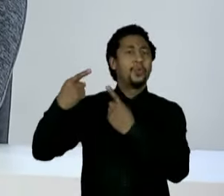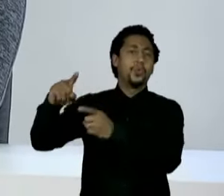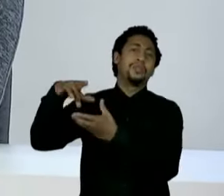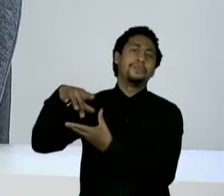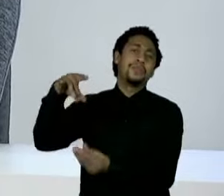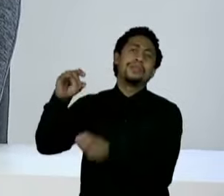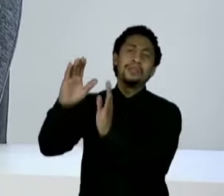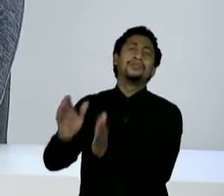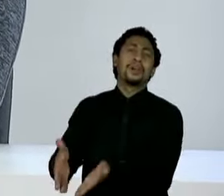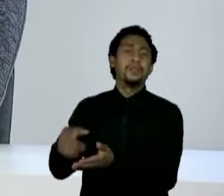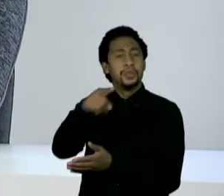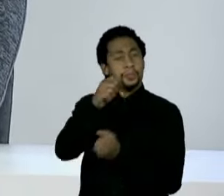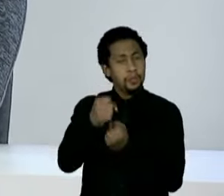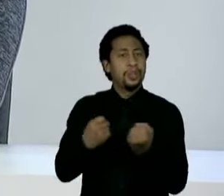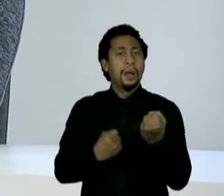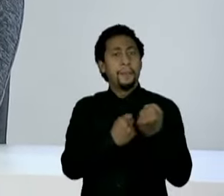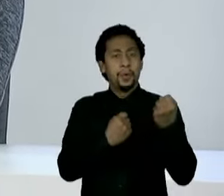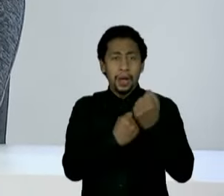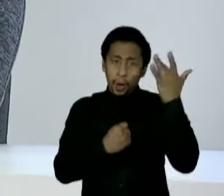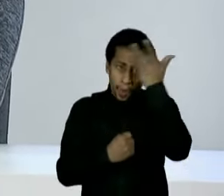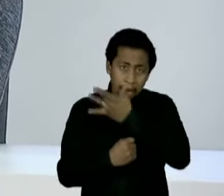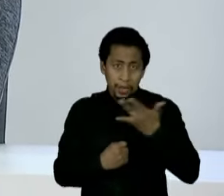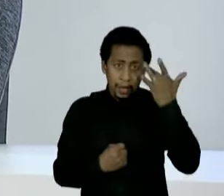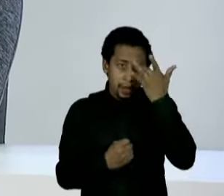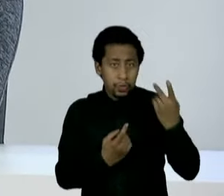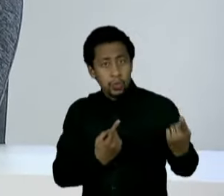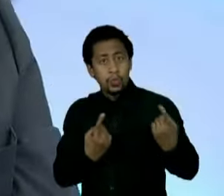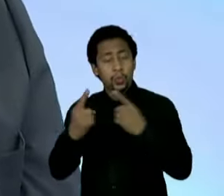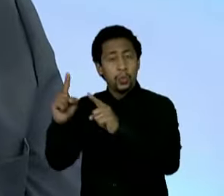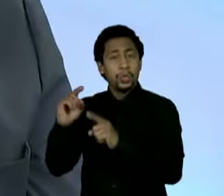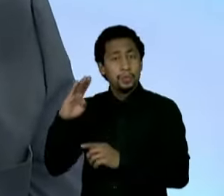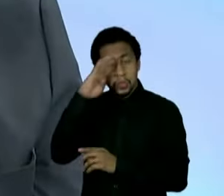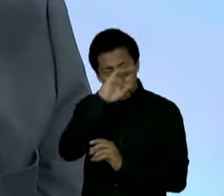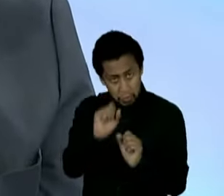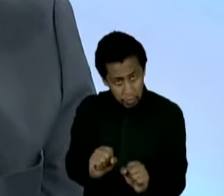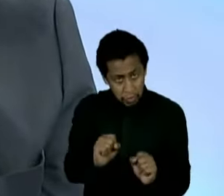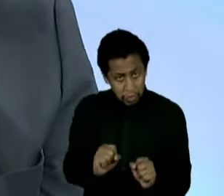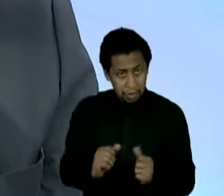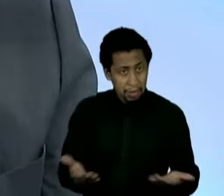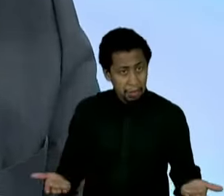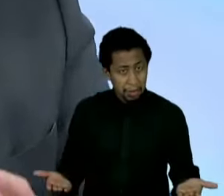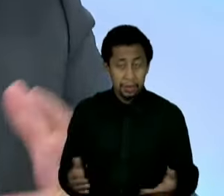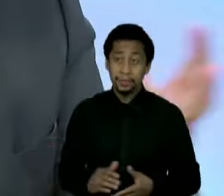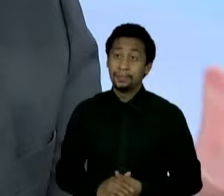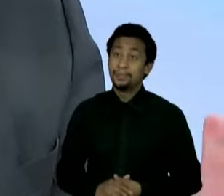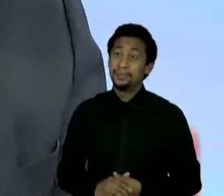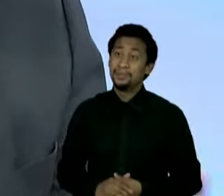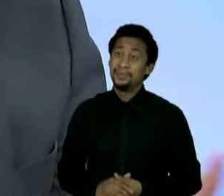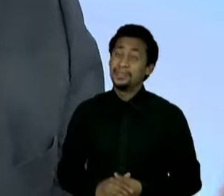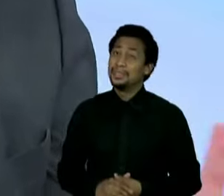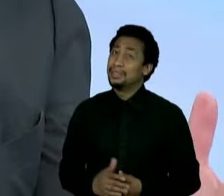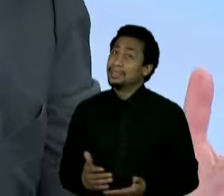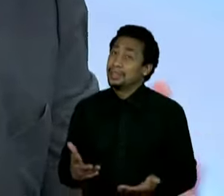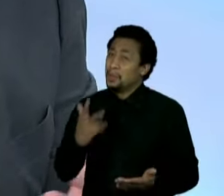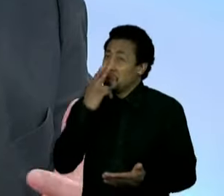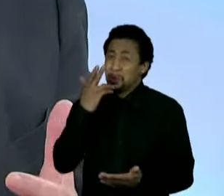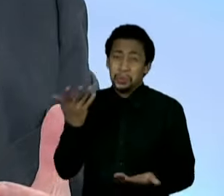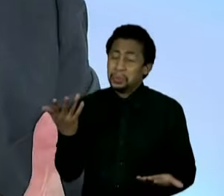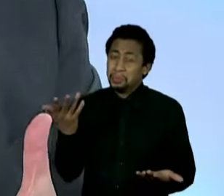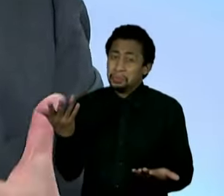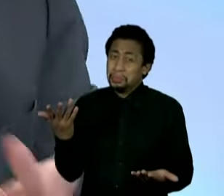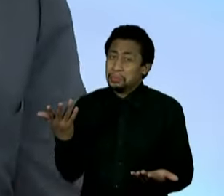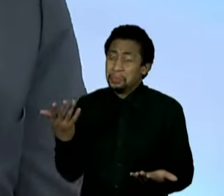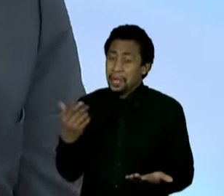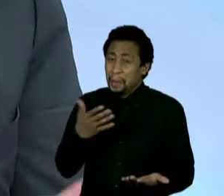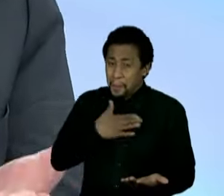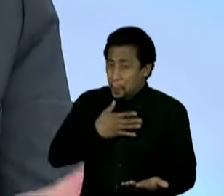posicionar a favor do Haddad contra o Bolsonaro na época da eleição? Eu não sei se isso seria tão relevante. Eu